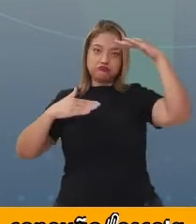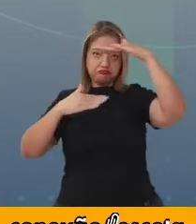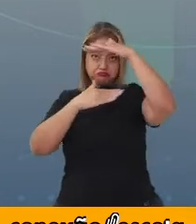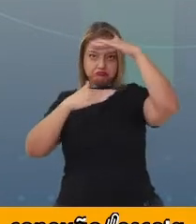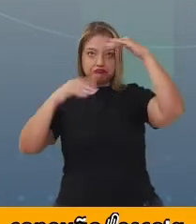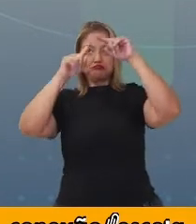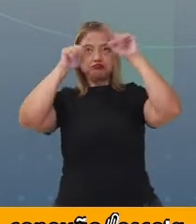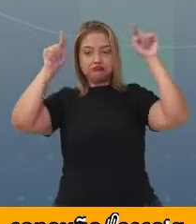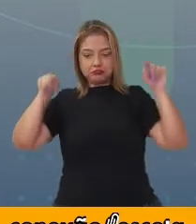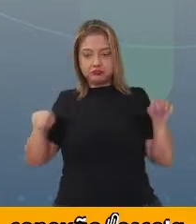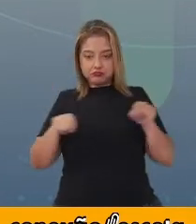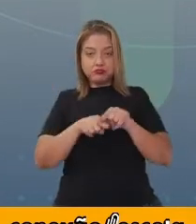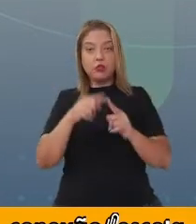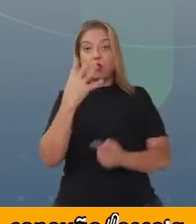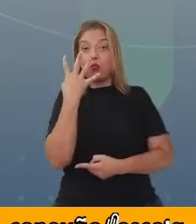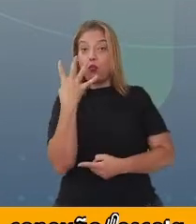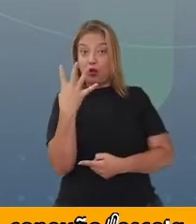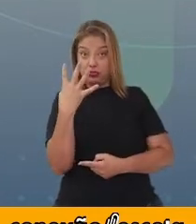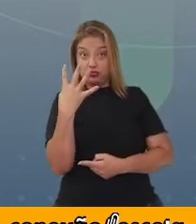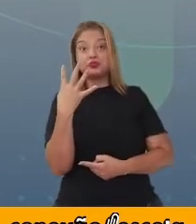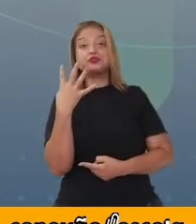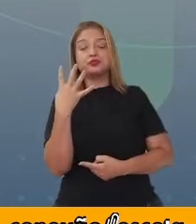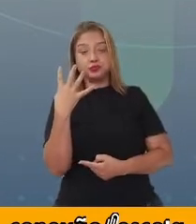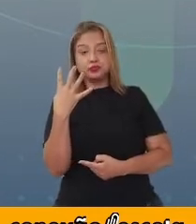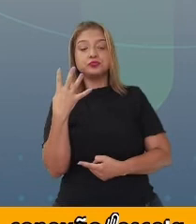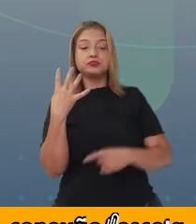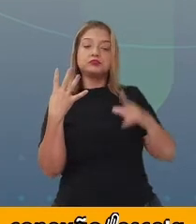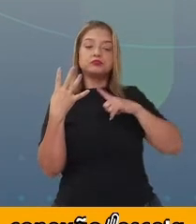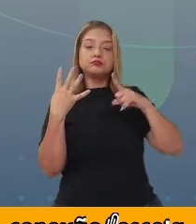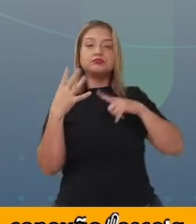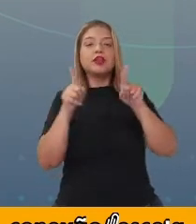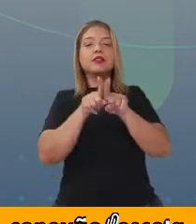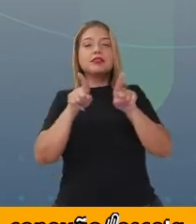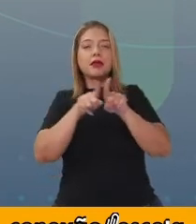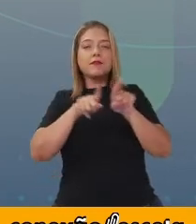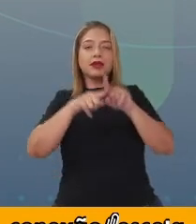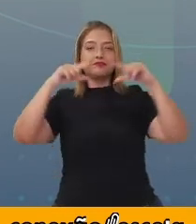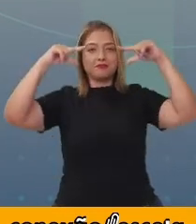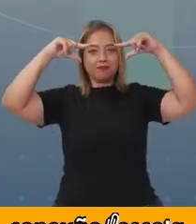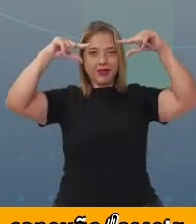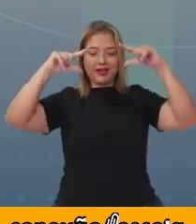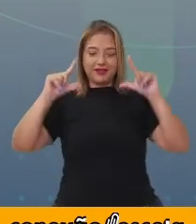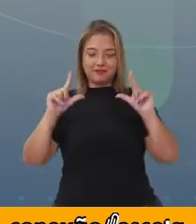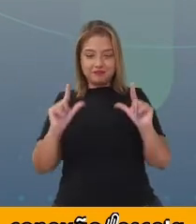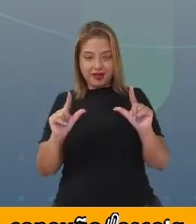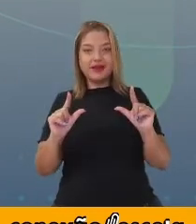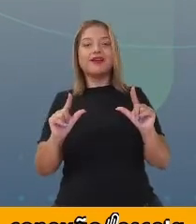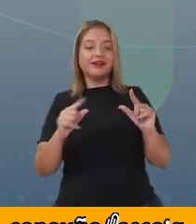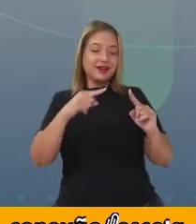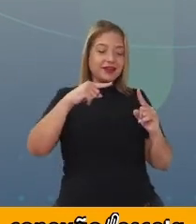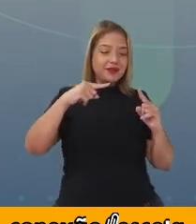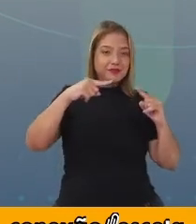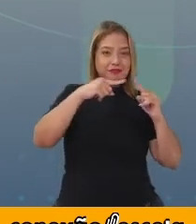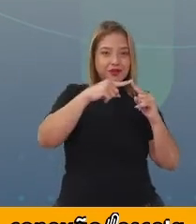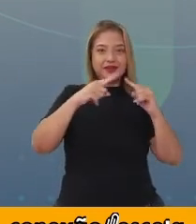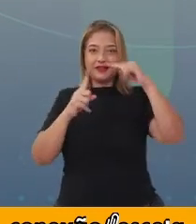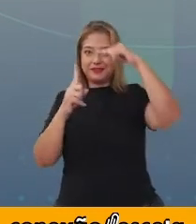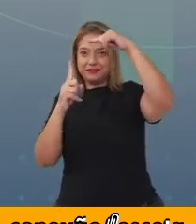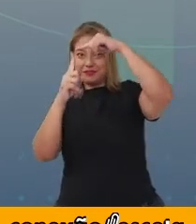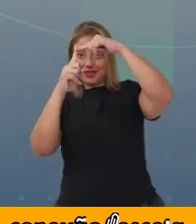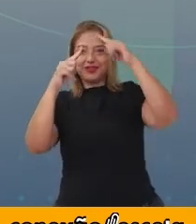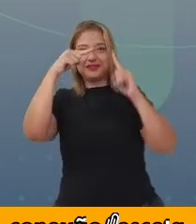então, quatro lados e os vértices, os pontos de encontro de cada um